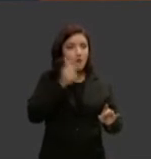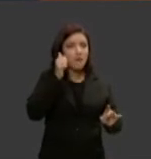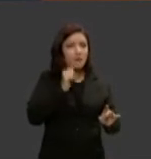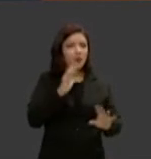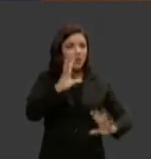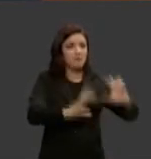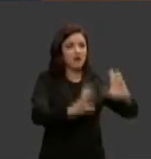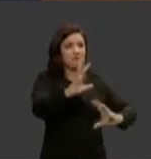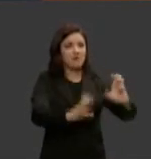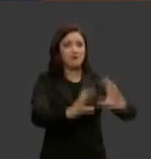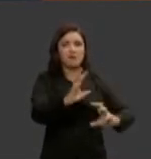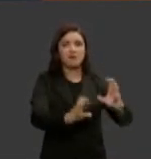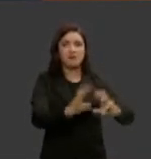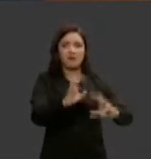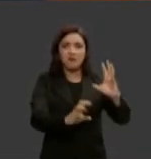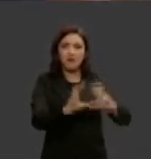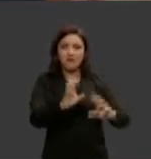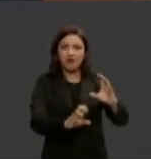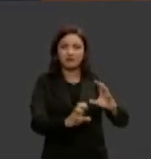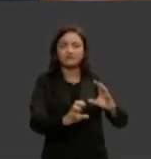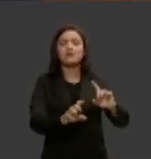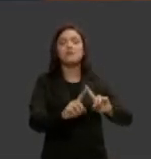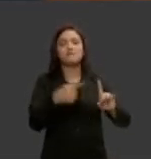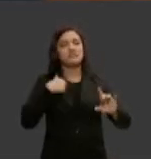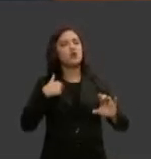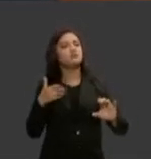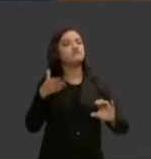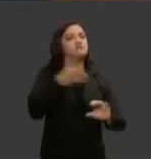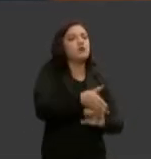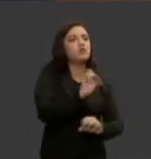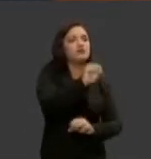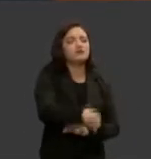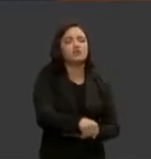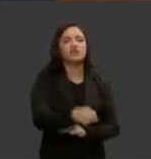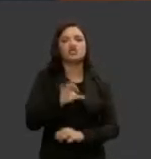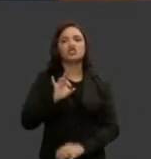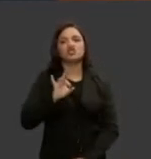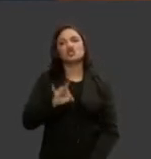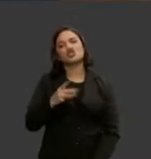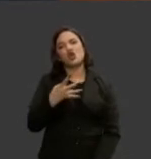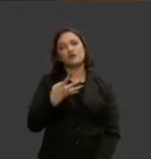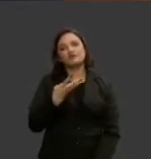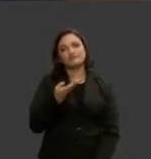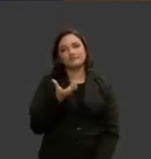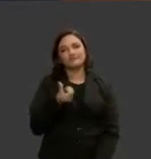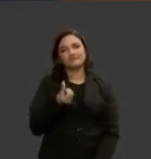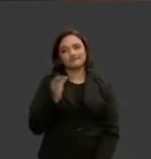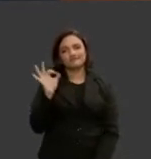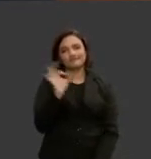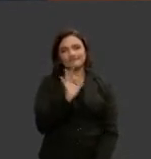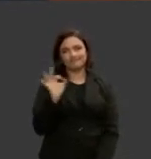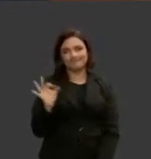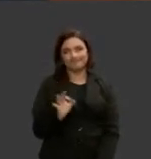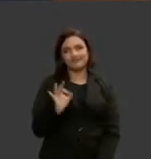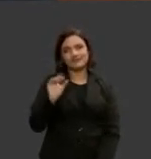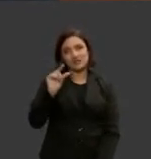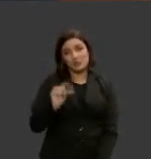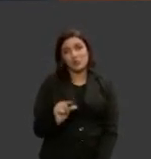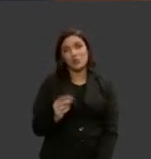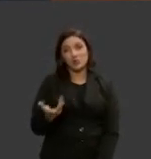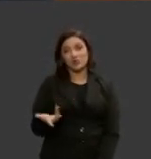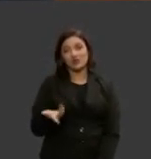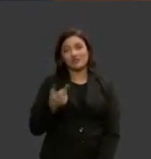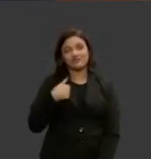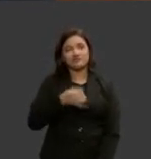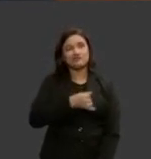mulher nós temos sim que meter a colher nós tivemos só 40% na minha opinião só 46% eu fiquei frustrada